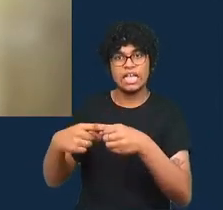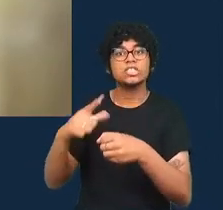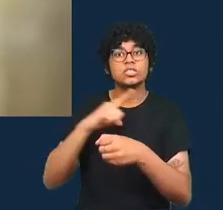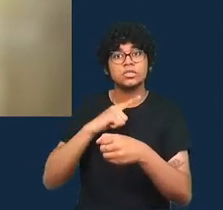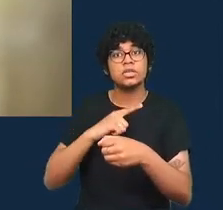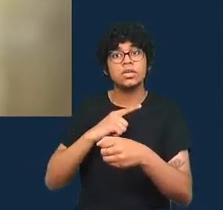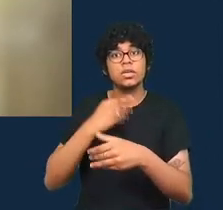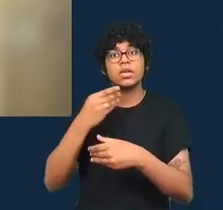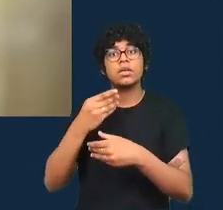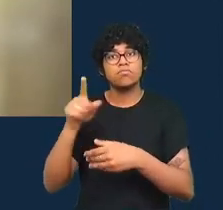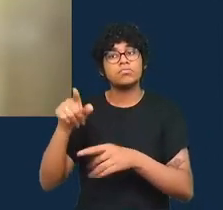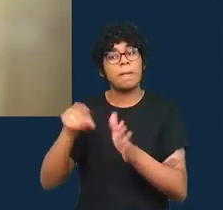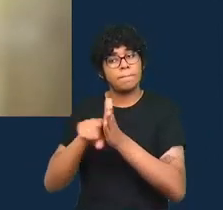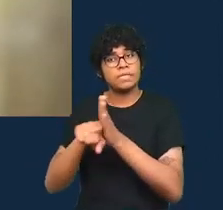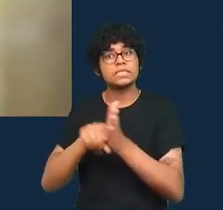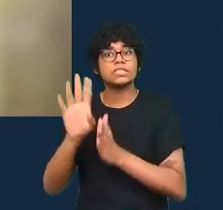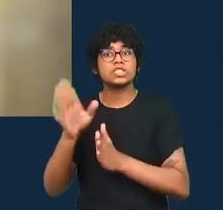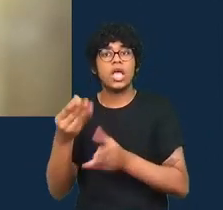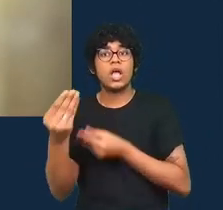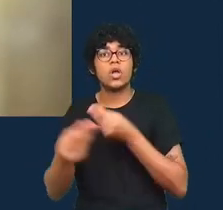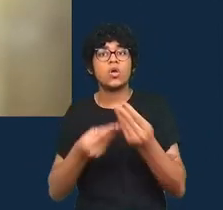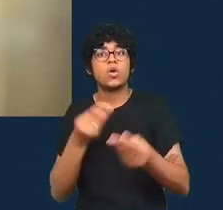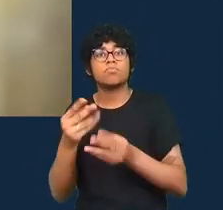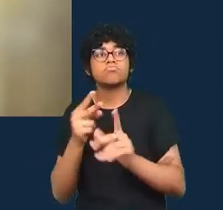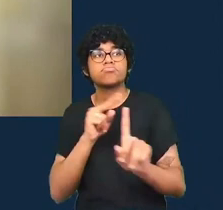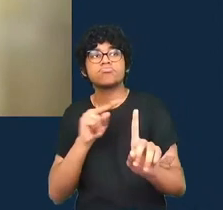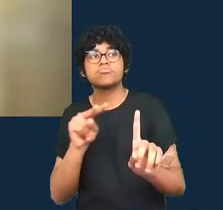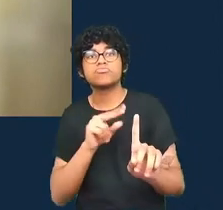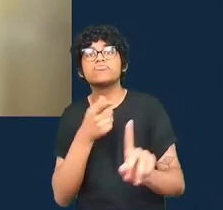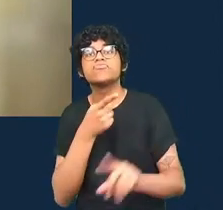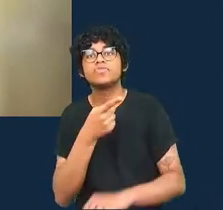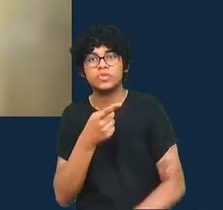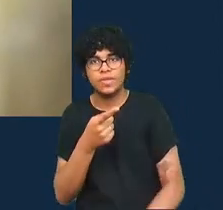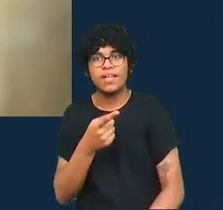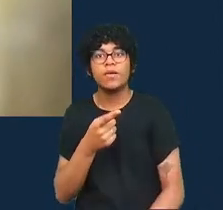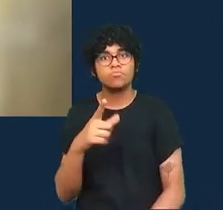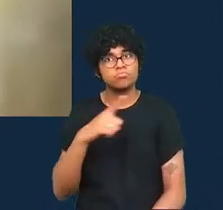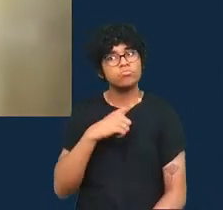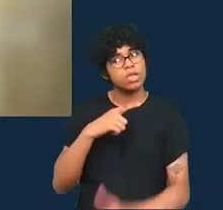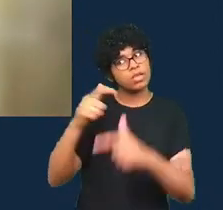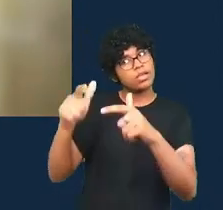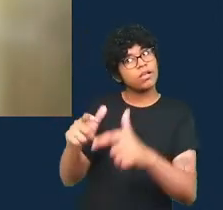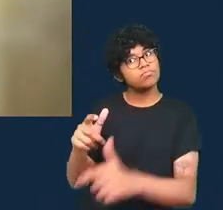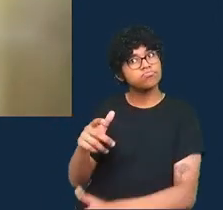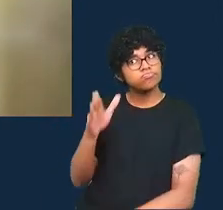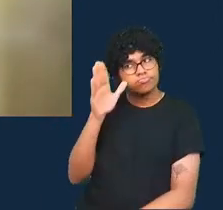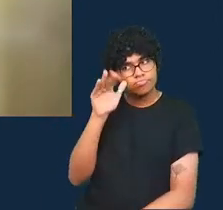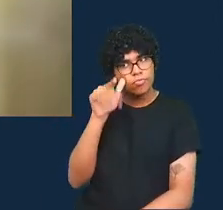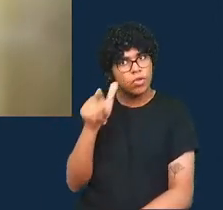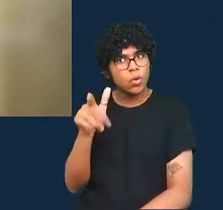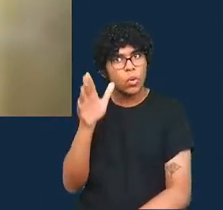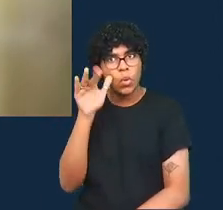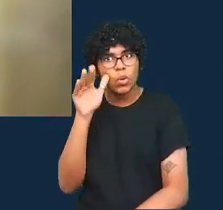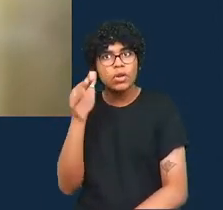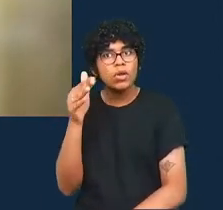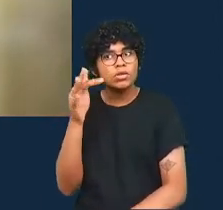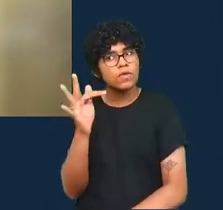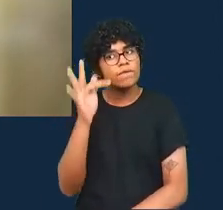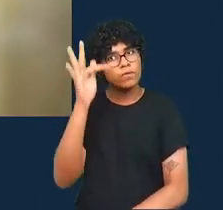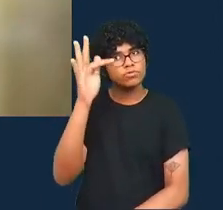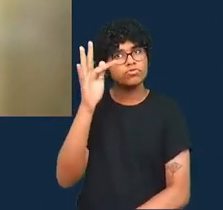relação a informações complexas esse será um espaço bem interessante de a gente ficar de olho no futuro próximo